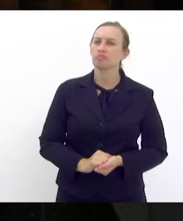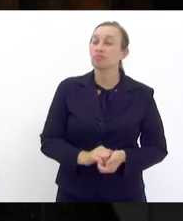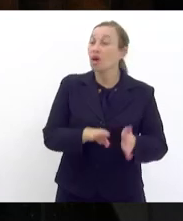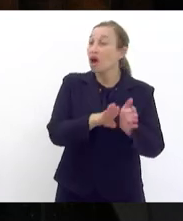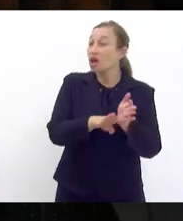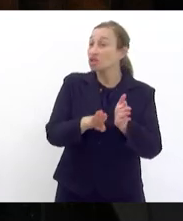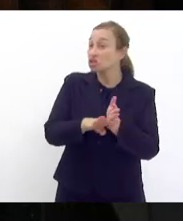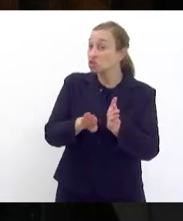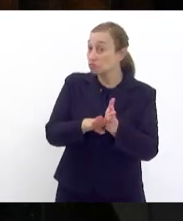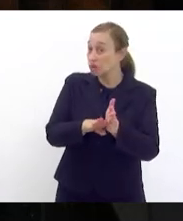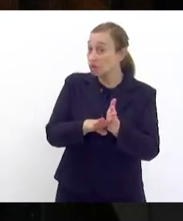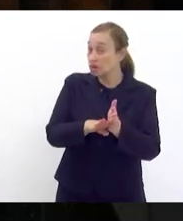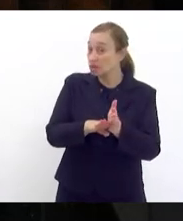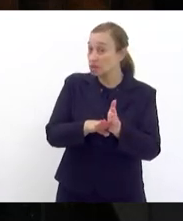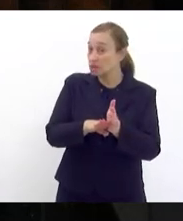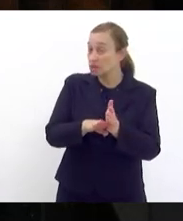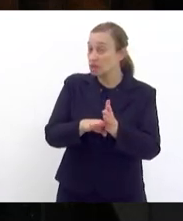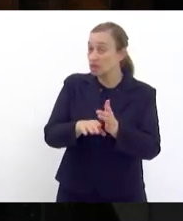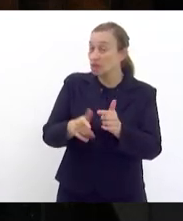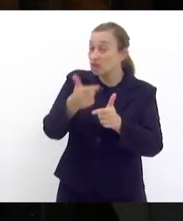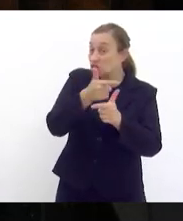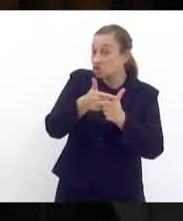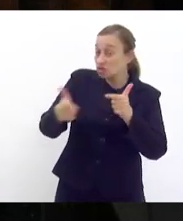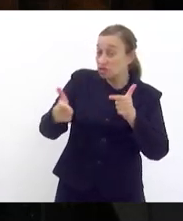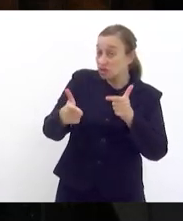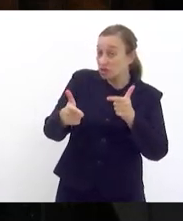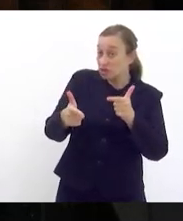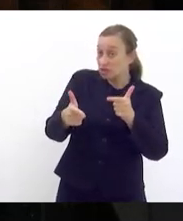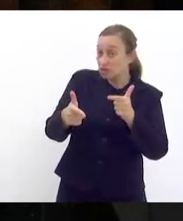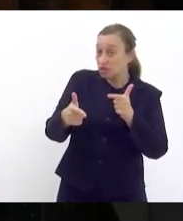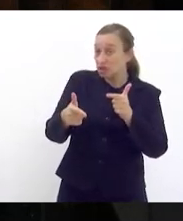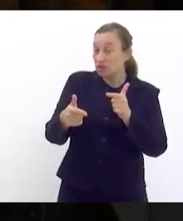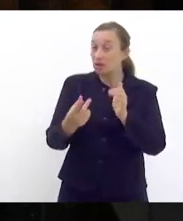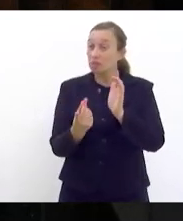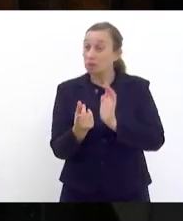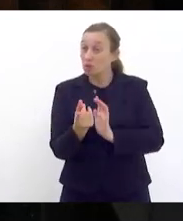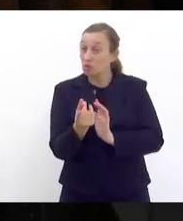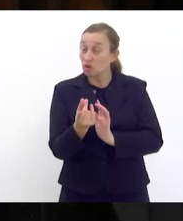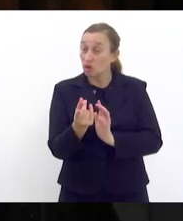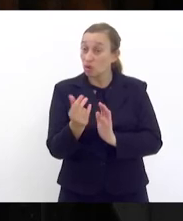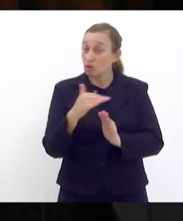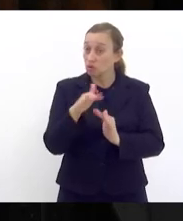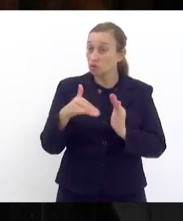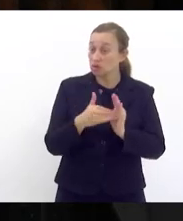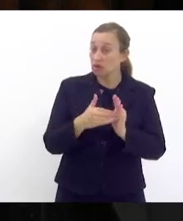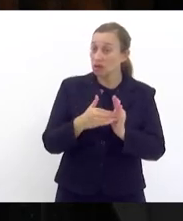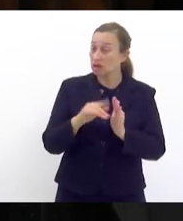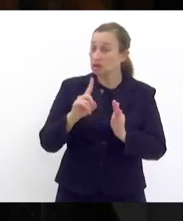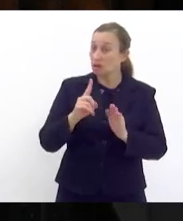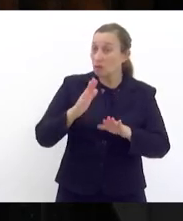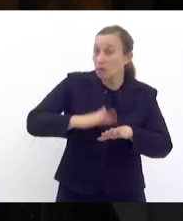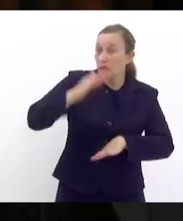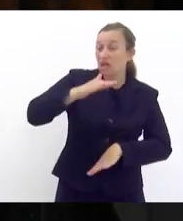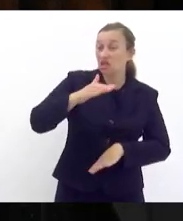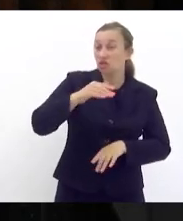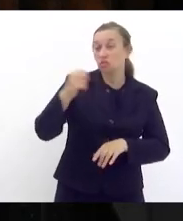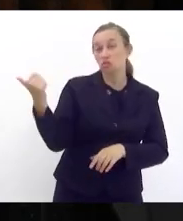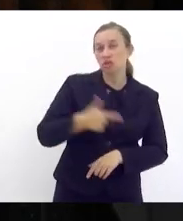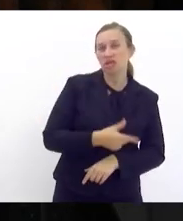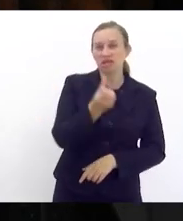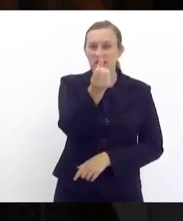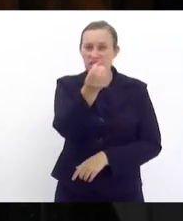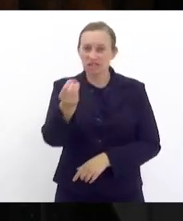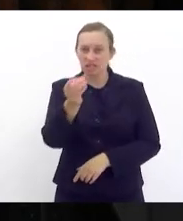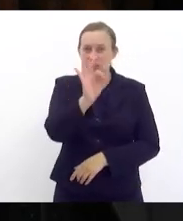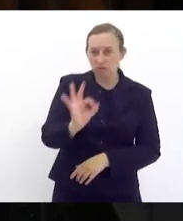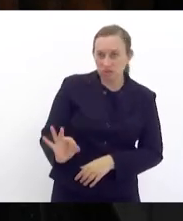pessoal dividida pela receita corrente líquida não seja maior do que 60%. E